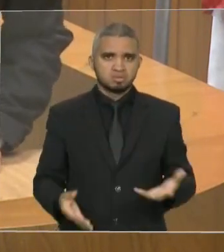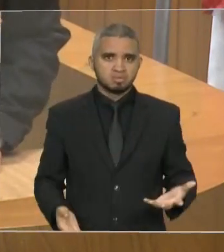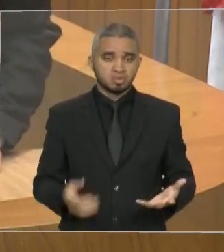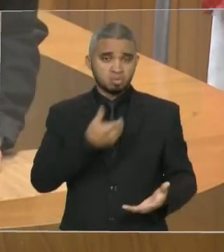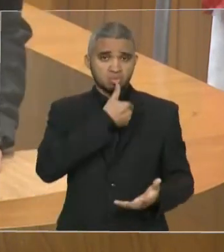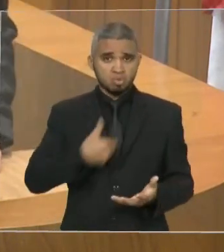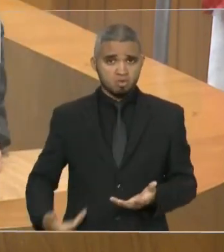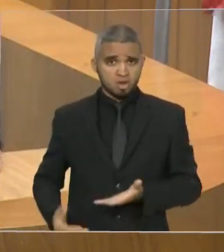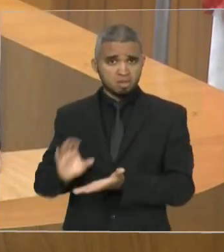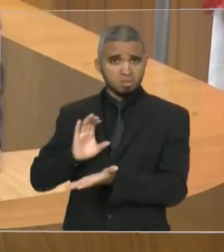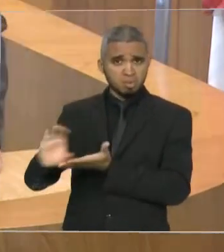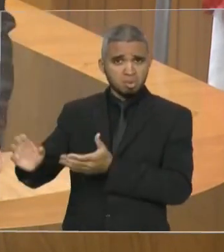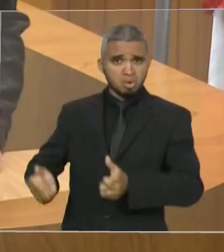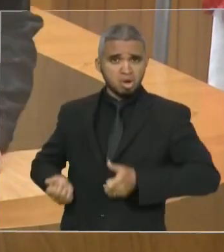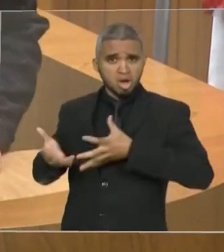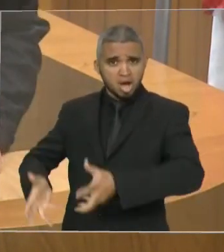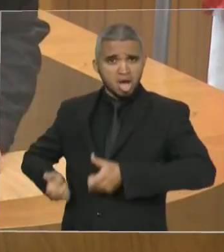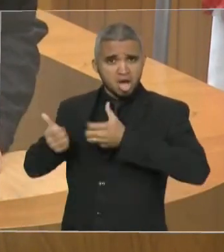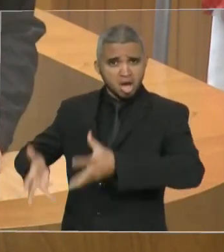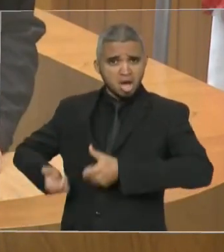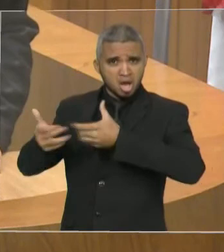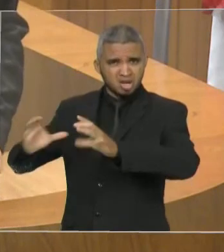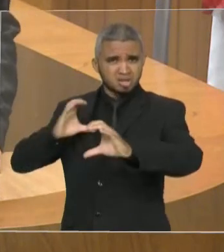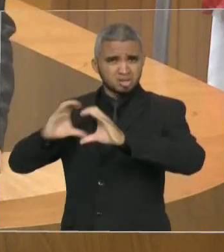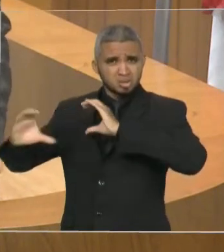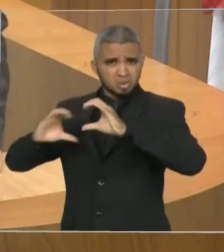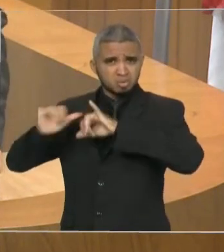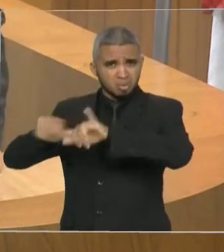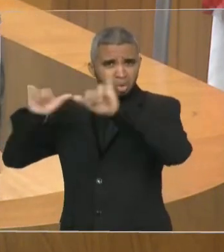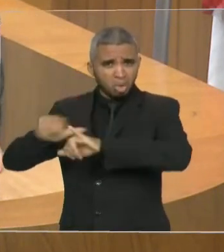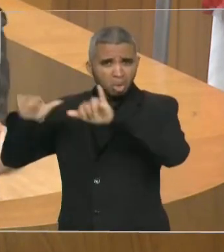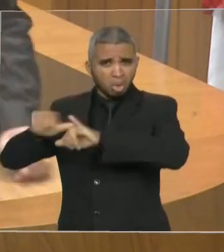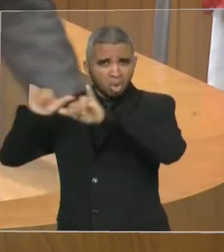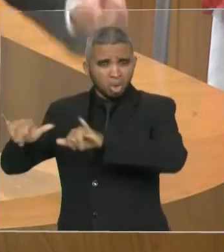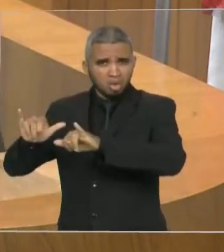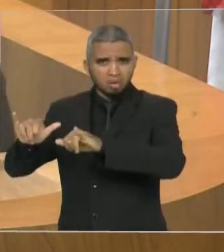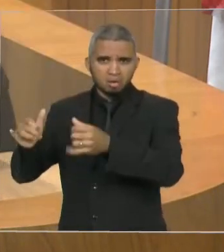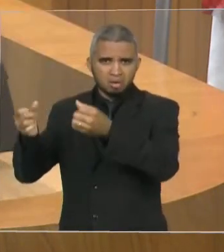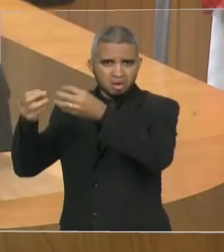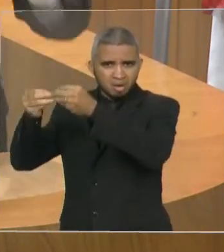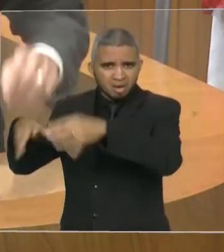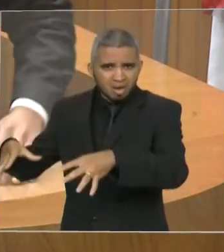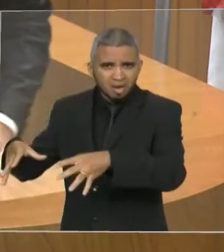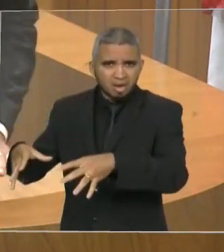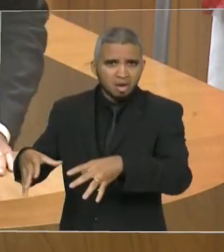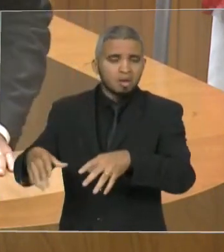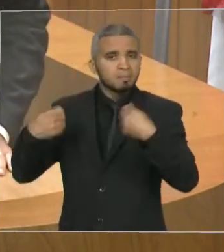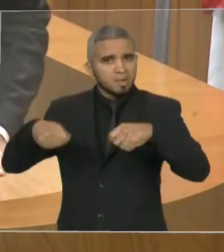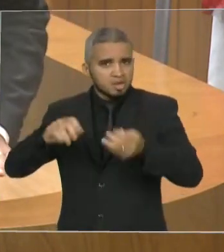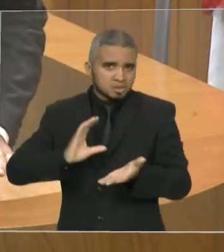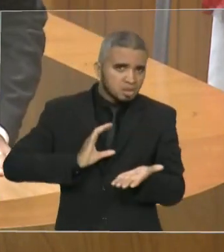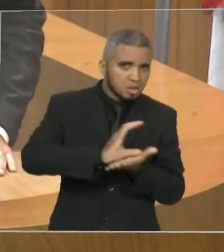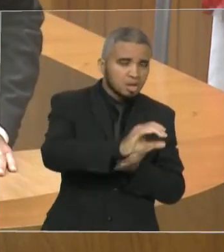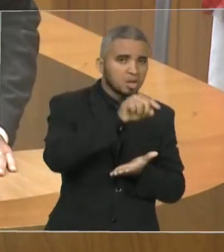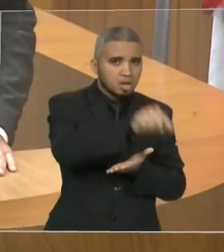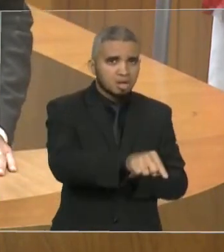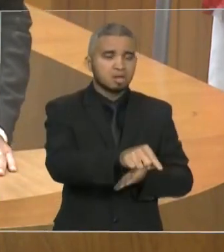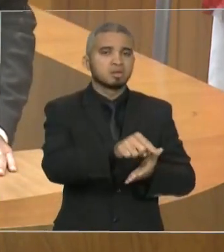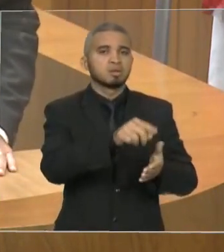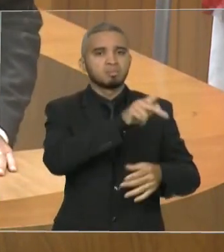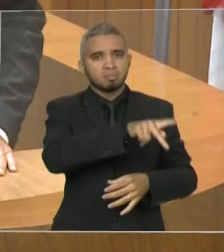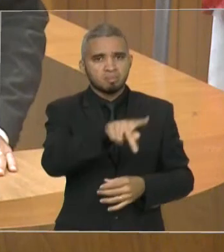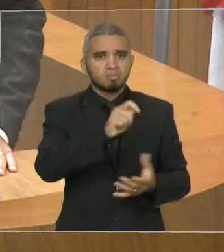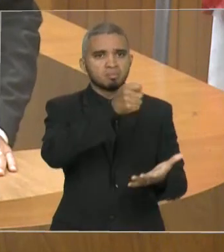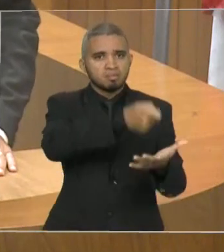propaganda para divulgar aquilo que não é verdade, que ele comece a gastar para dar aquele direito que lhes foi assegurado